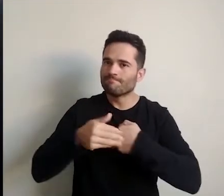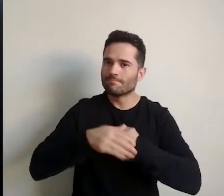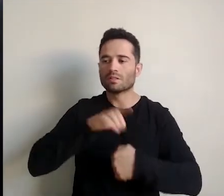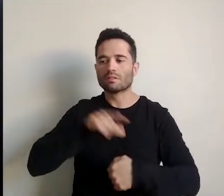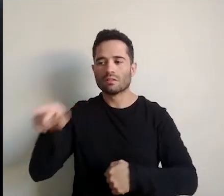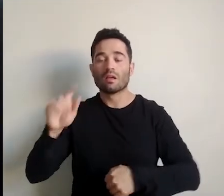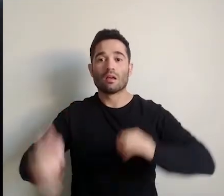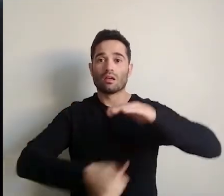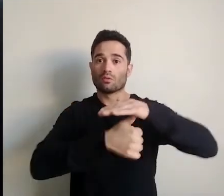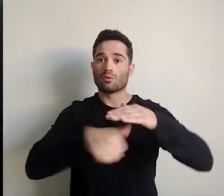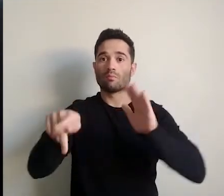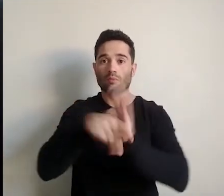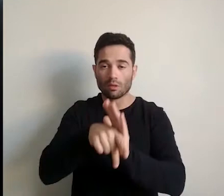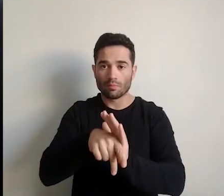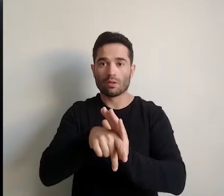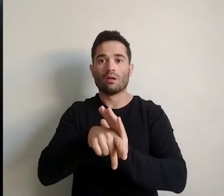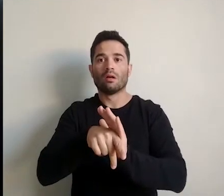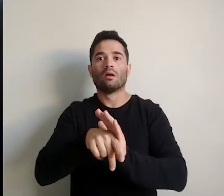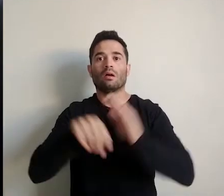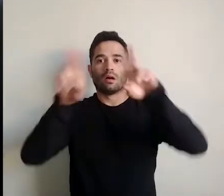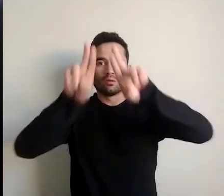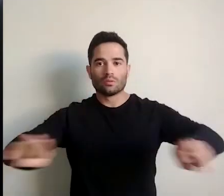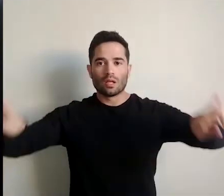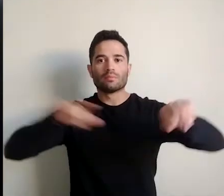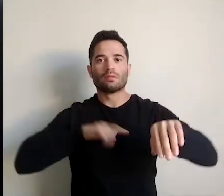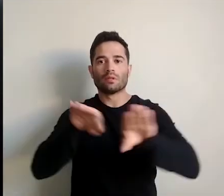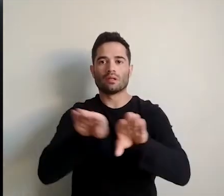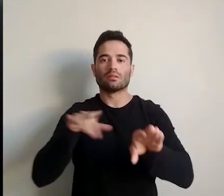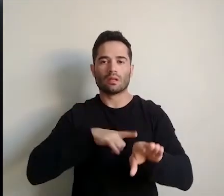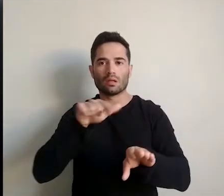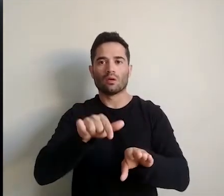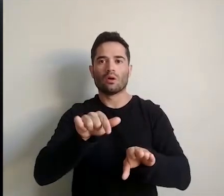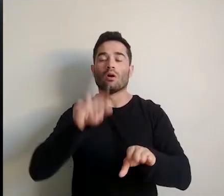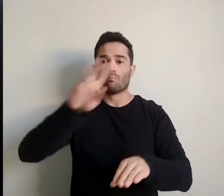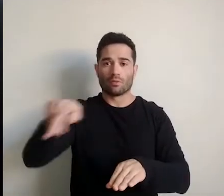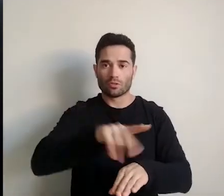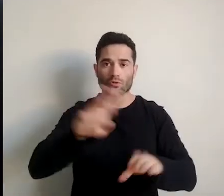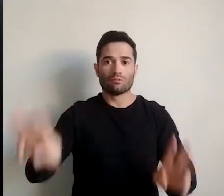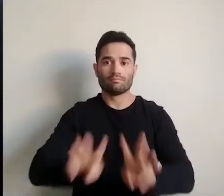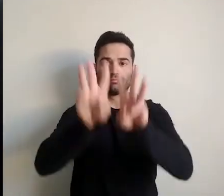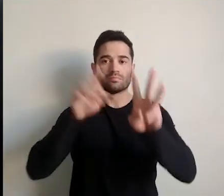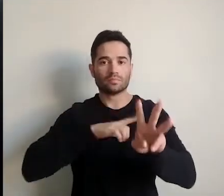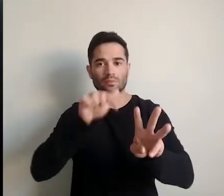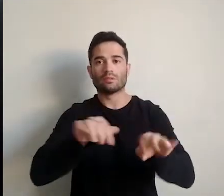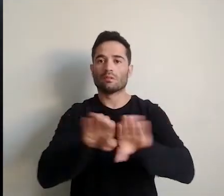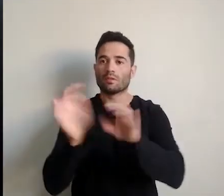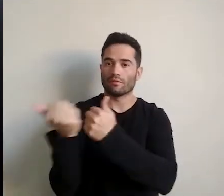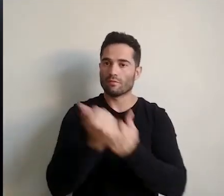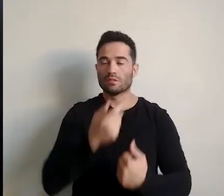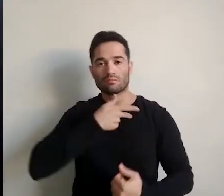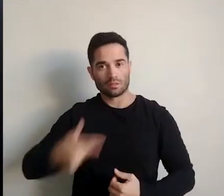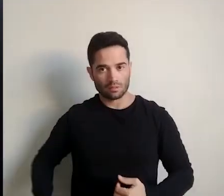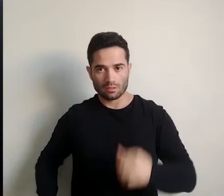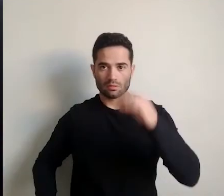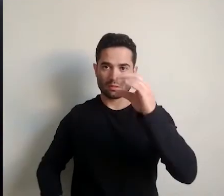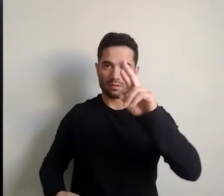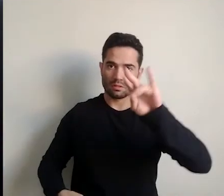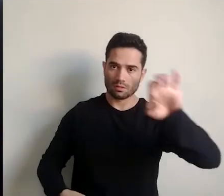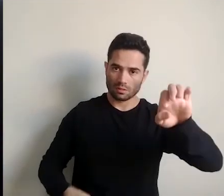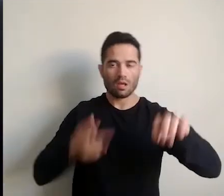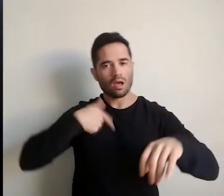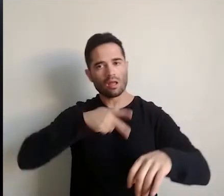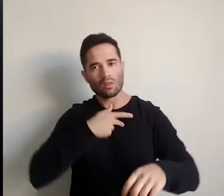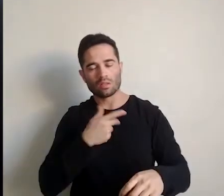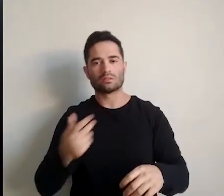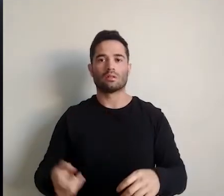Unidep, professor doutor Tanner Douglas Alves do CRI-MS, e também como vice-presidente do CRI-MS, a nossa reitora